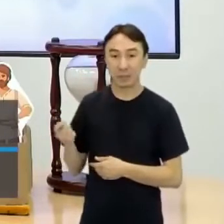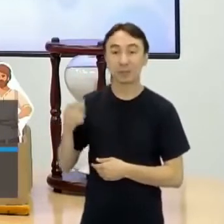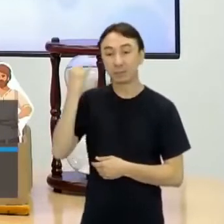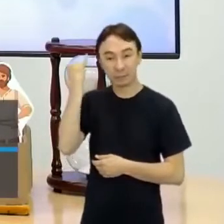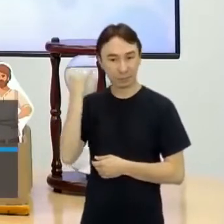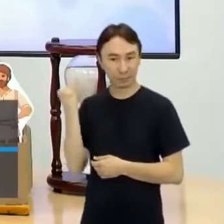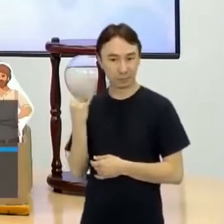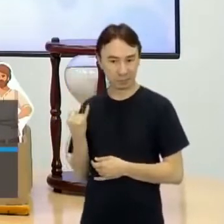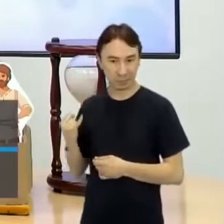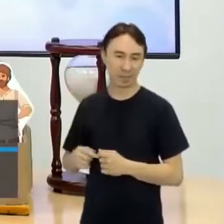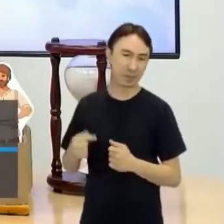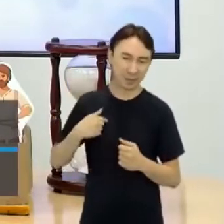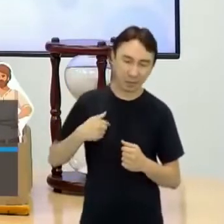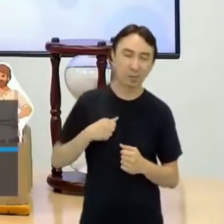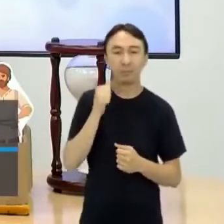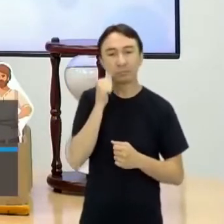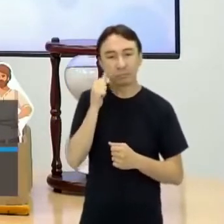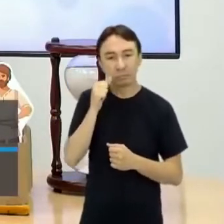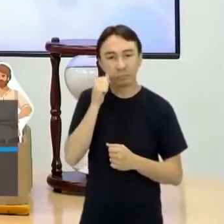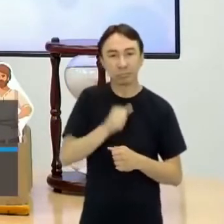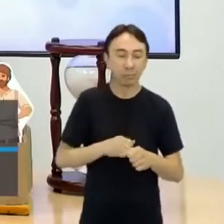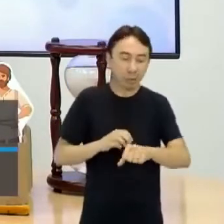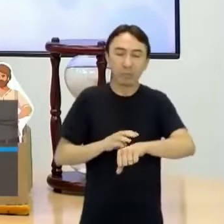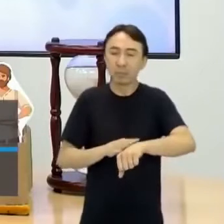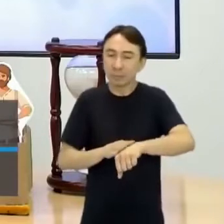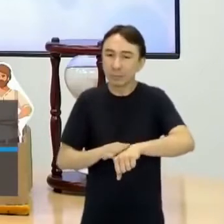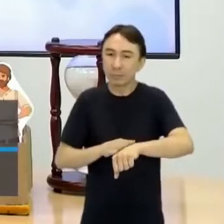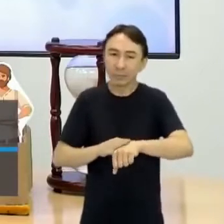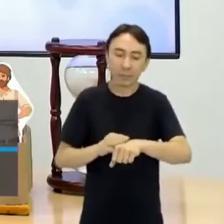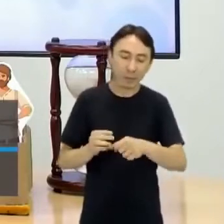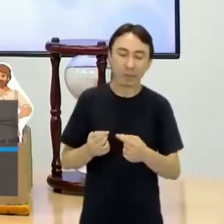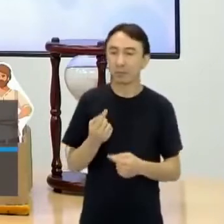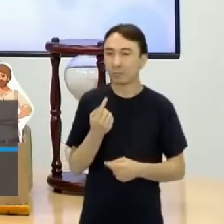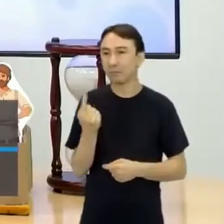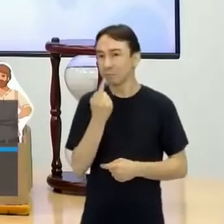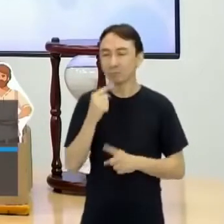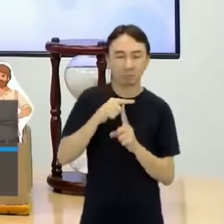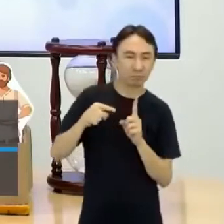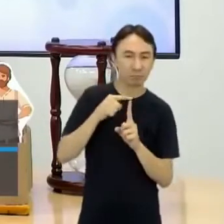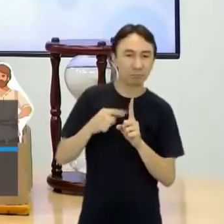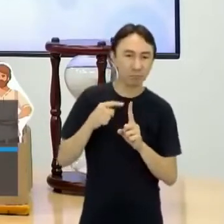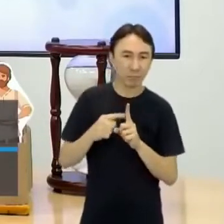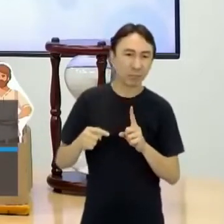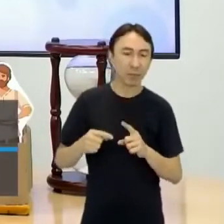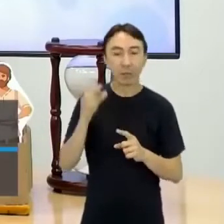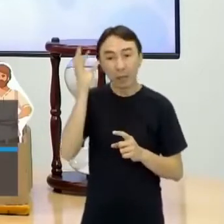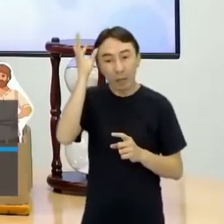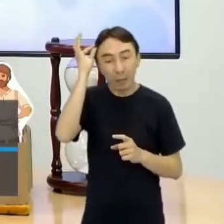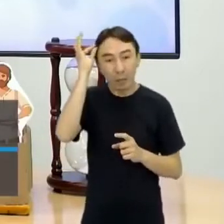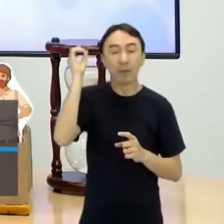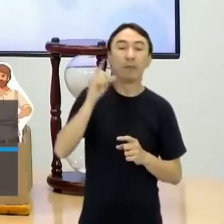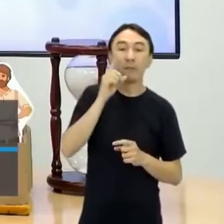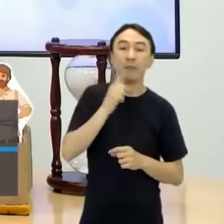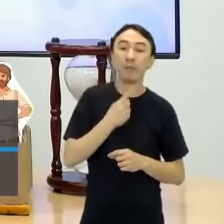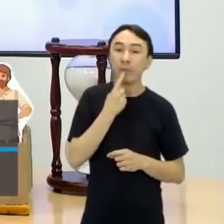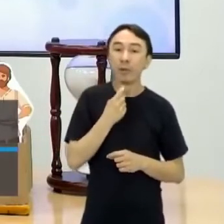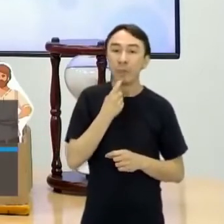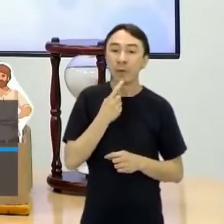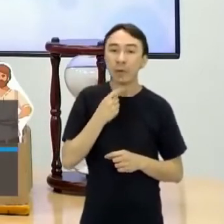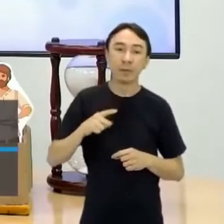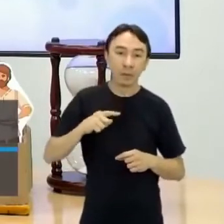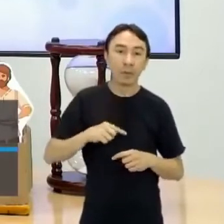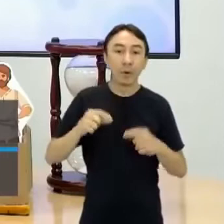mulher parda de altura mediana, meu cabelo é vermelho, encaracolado na altura do ombro. Eu uso óculos preto, aparelho